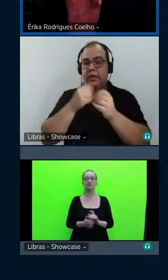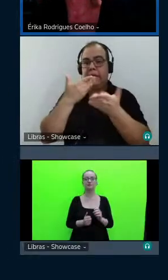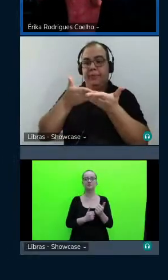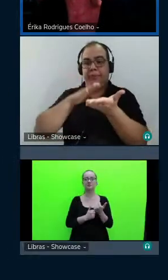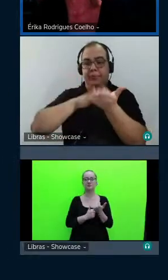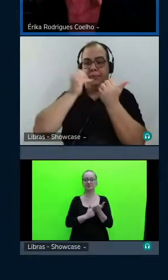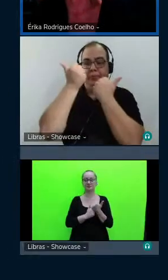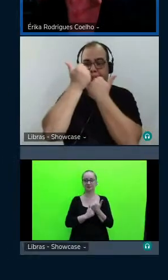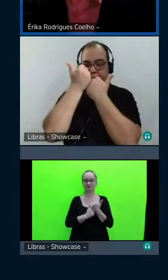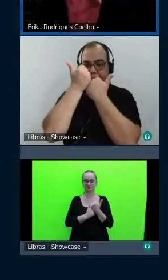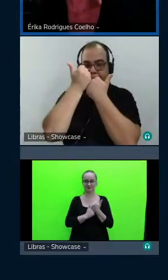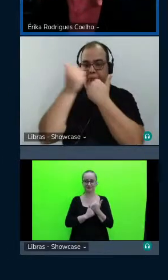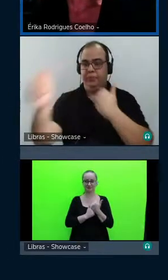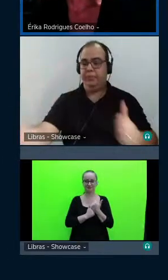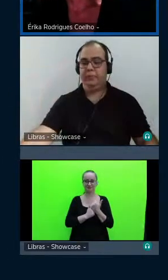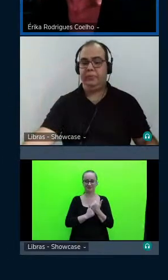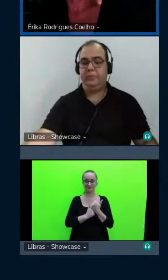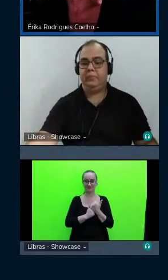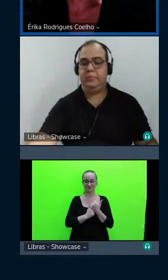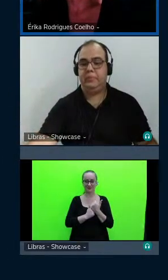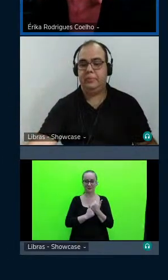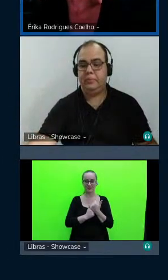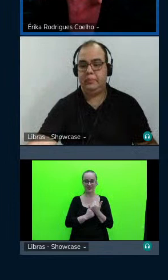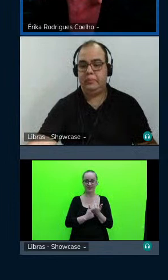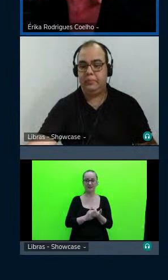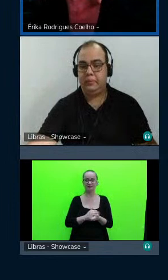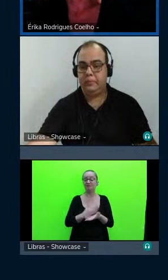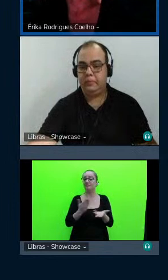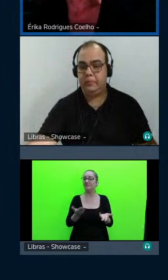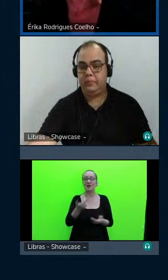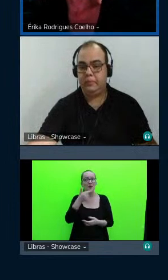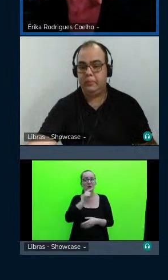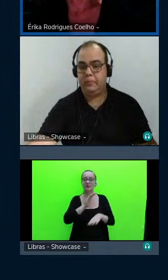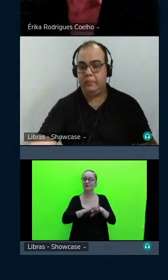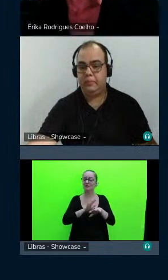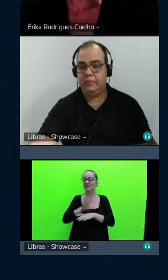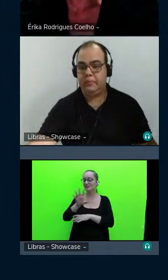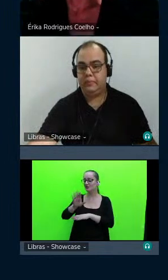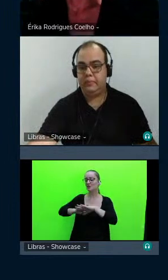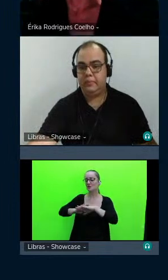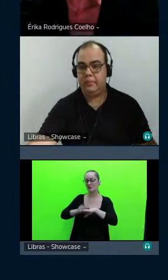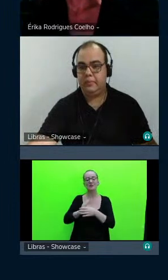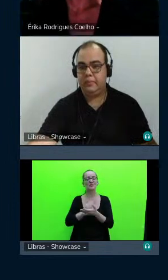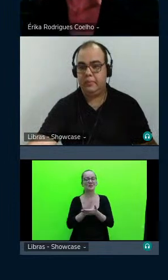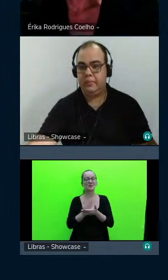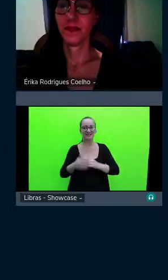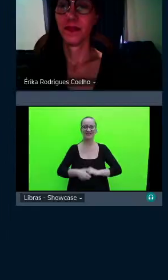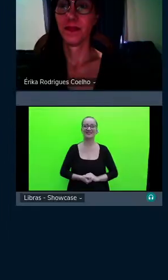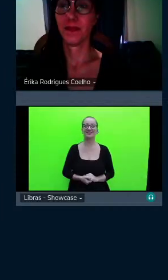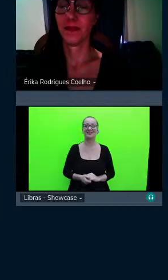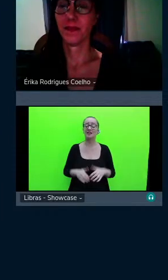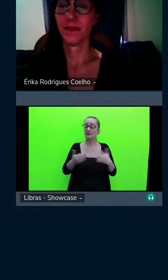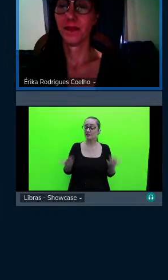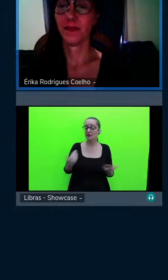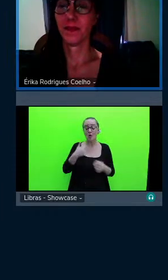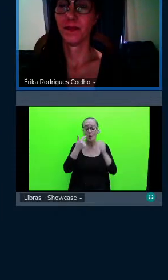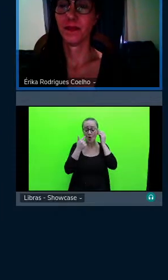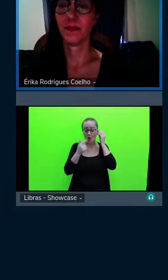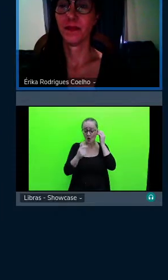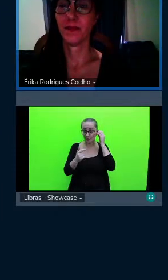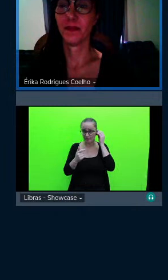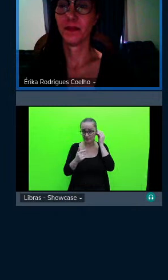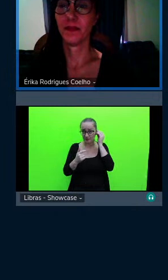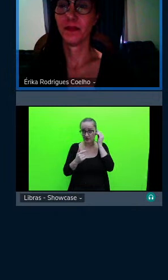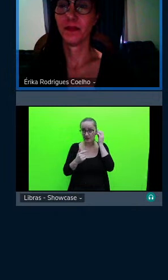se tivesse conseguido fazer, mas não deu, então eu tive que fazer dessa forma. Sim, então veja bem, então, na